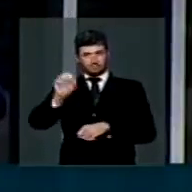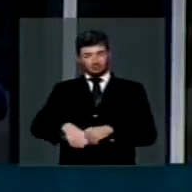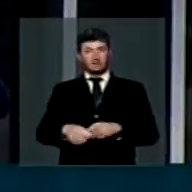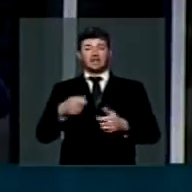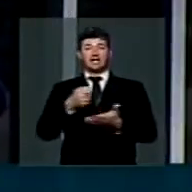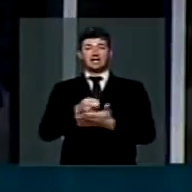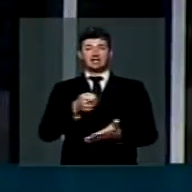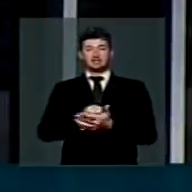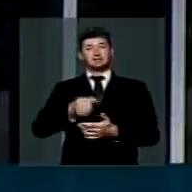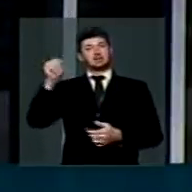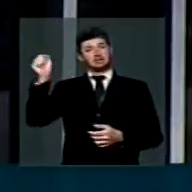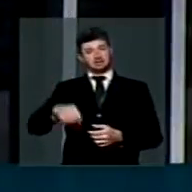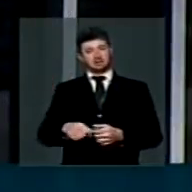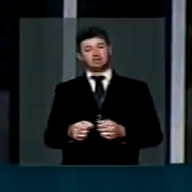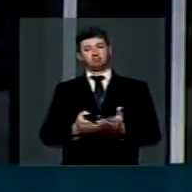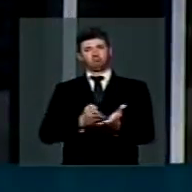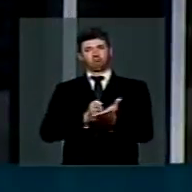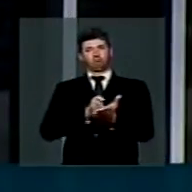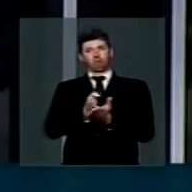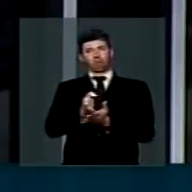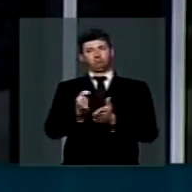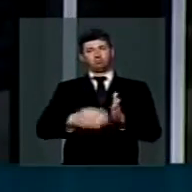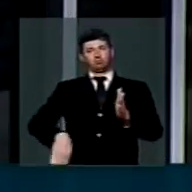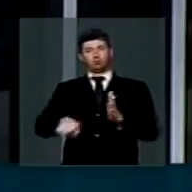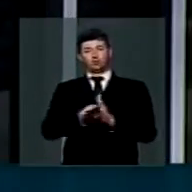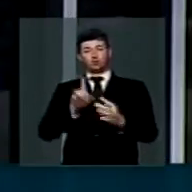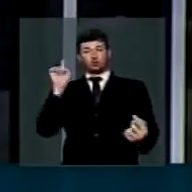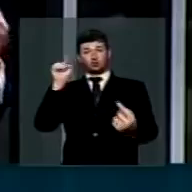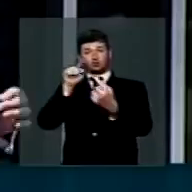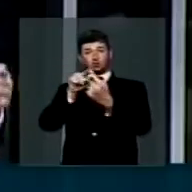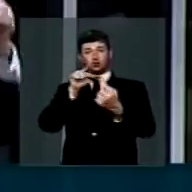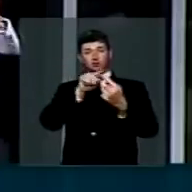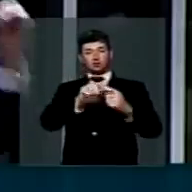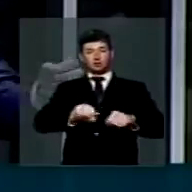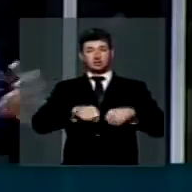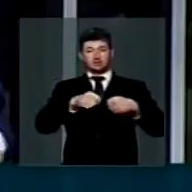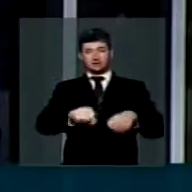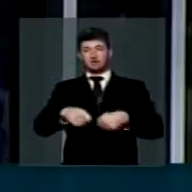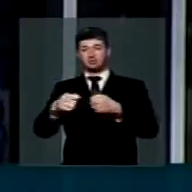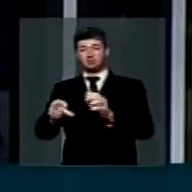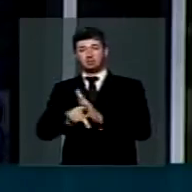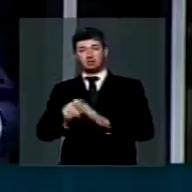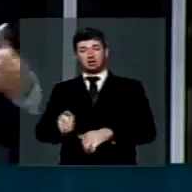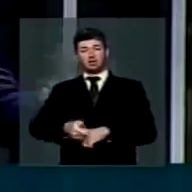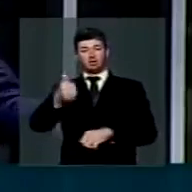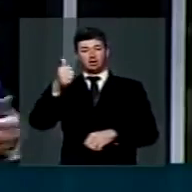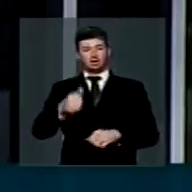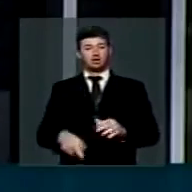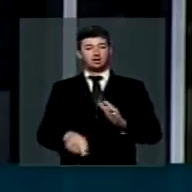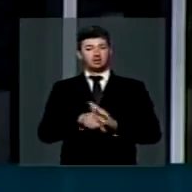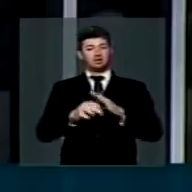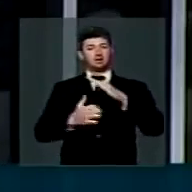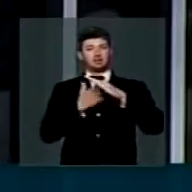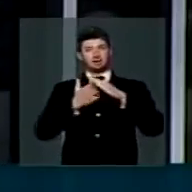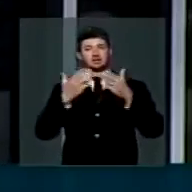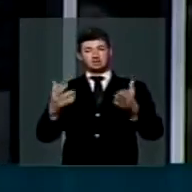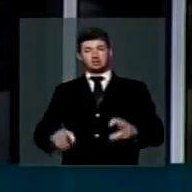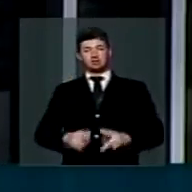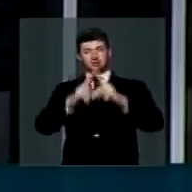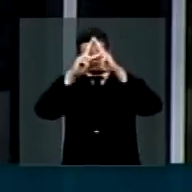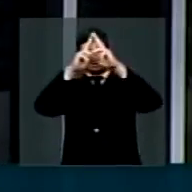exigir que sejam cumpridas as metas de desempenho de qualidade das empresas de